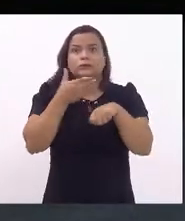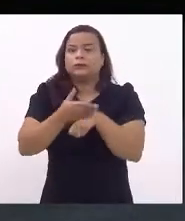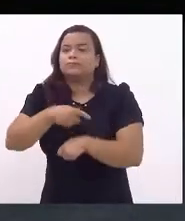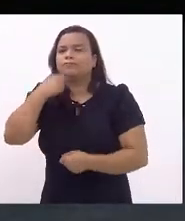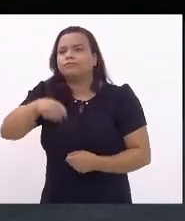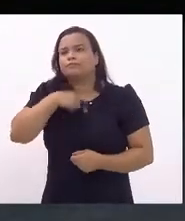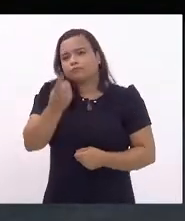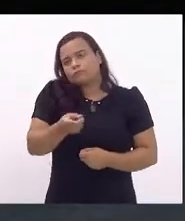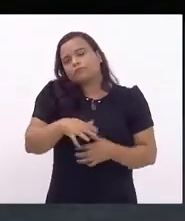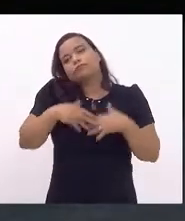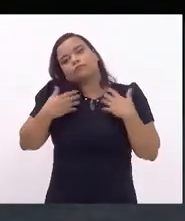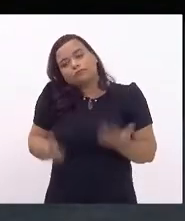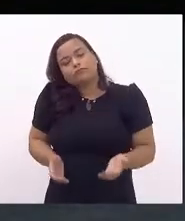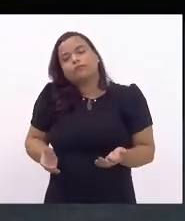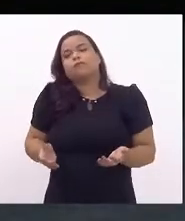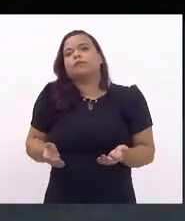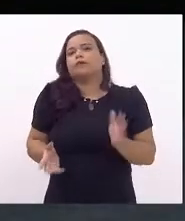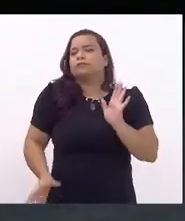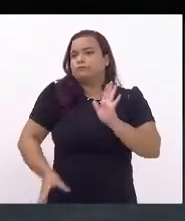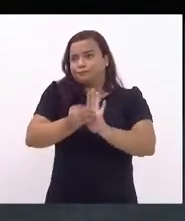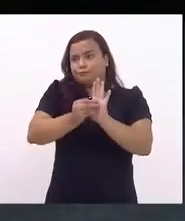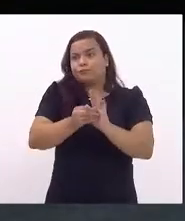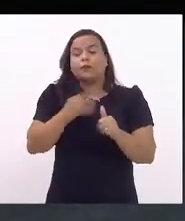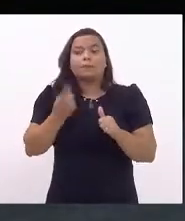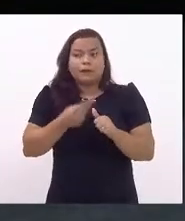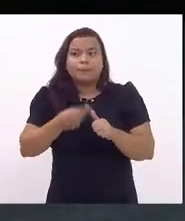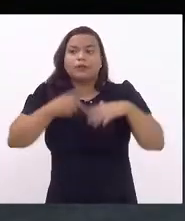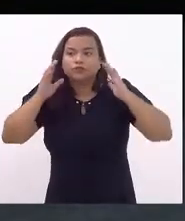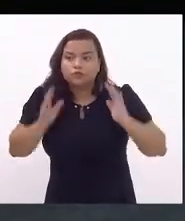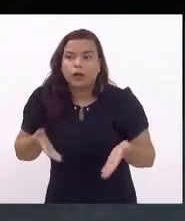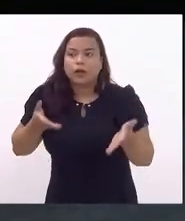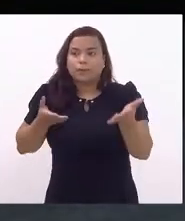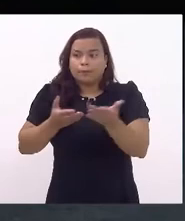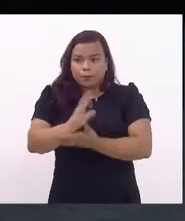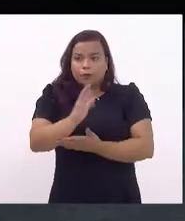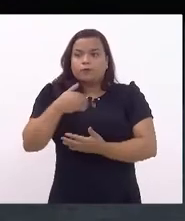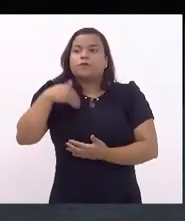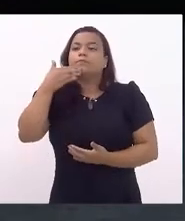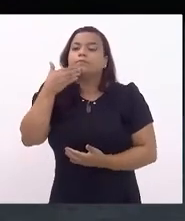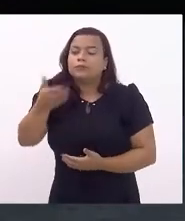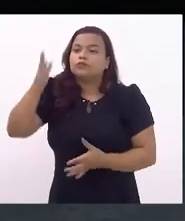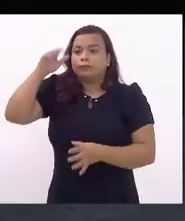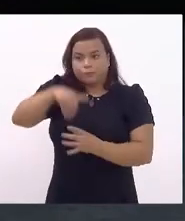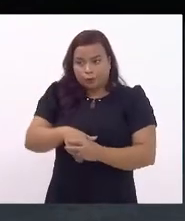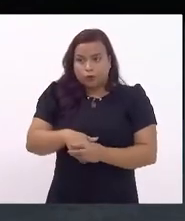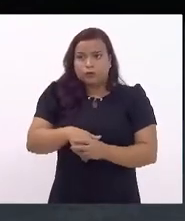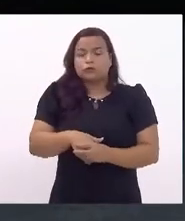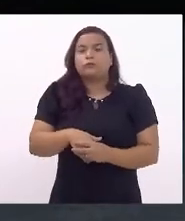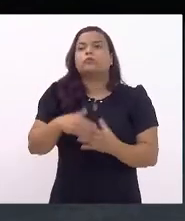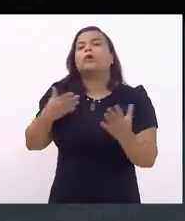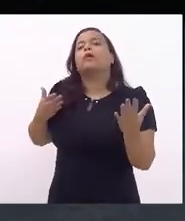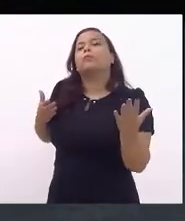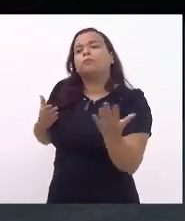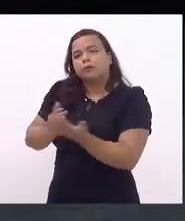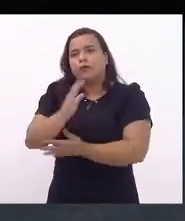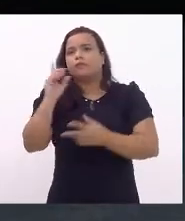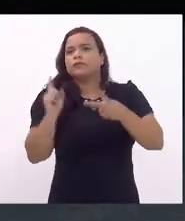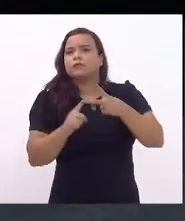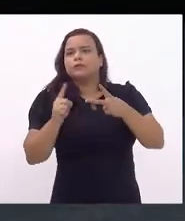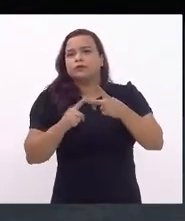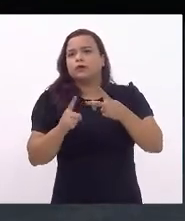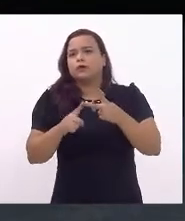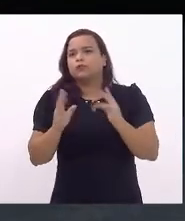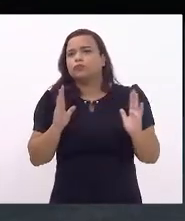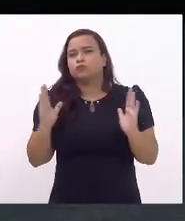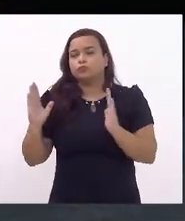essa introdução. Em primeiro turno já foi aprovado, estou pedindo voto para aprovarmos no segundo turno, são